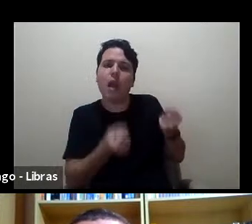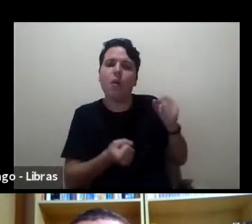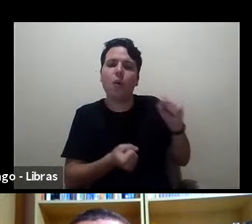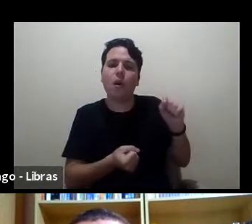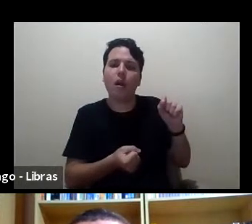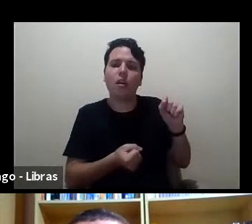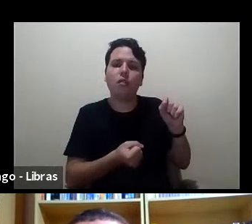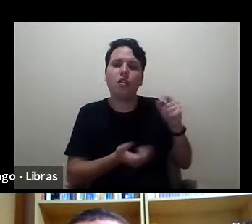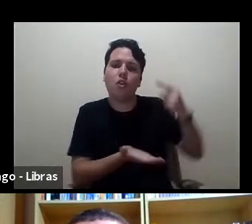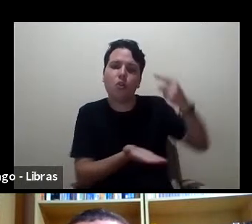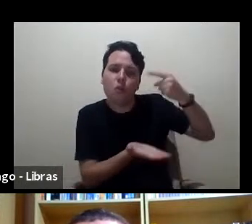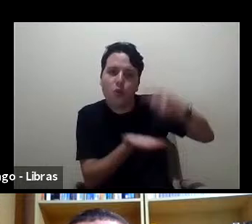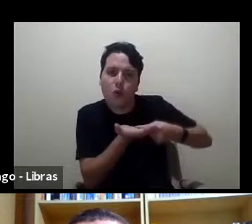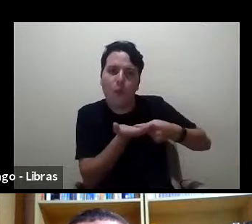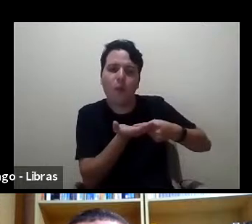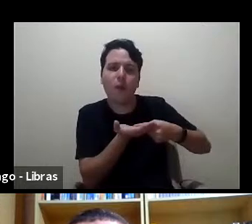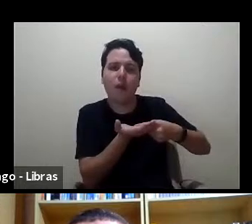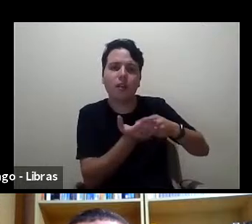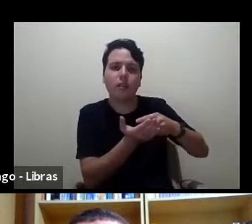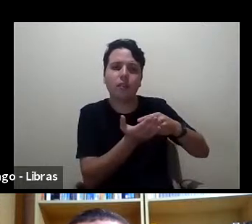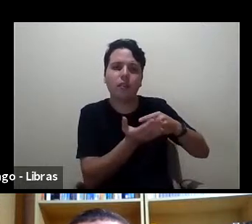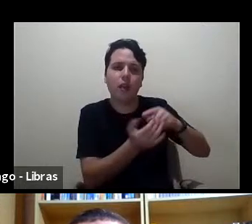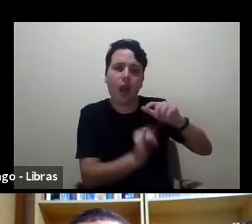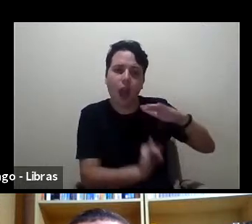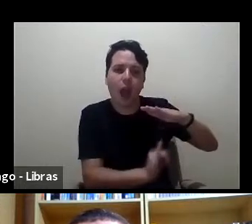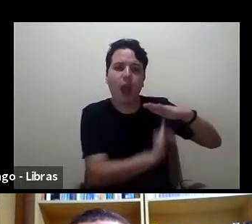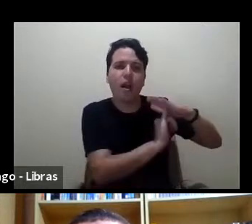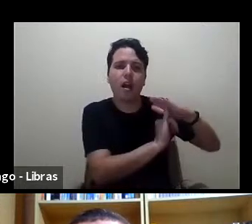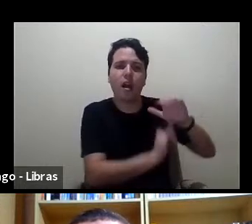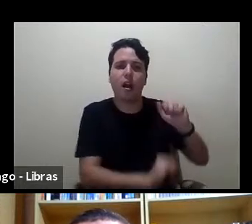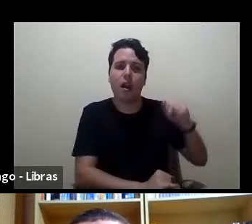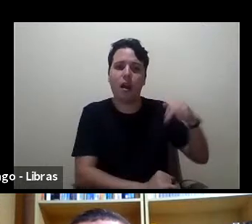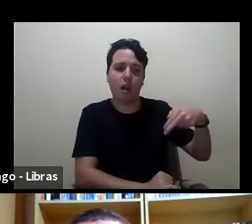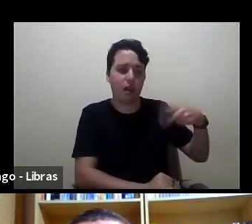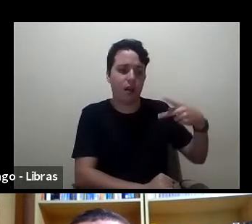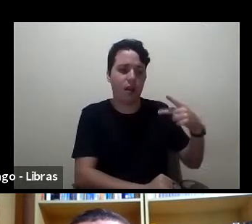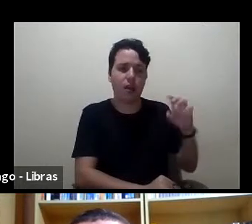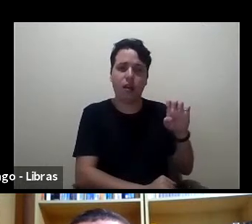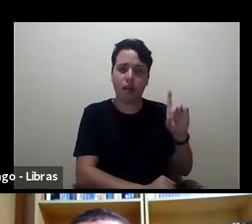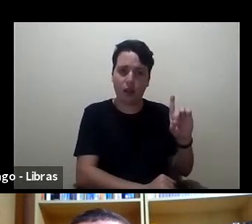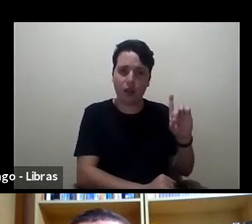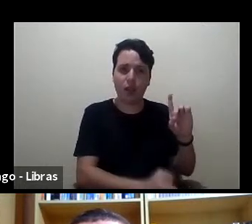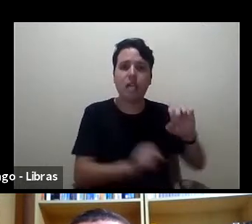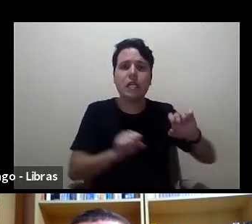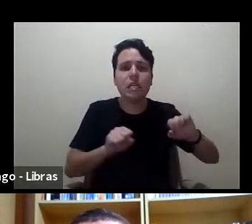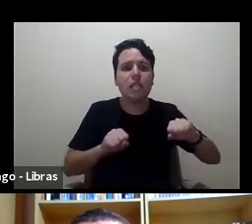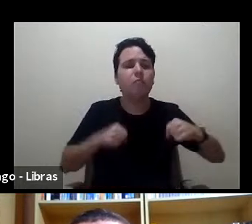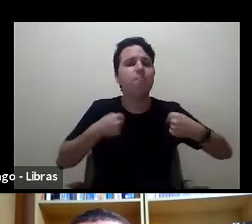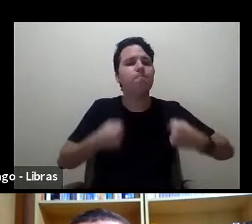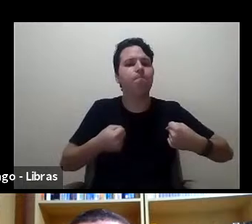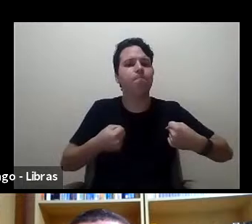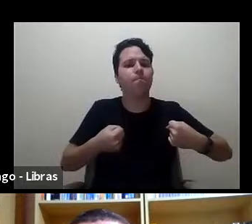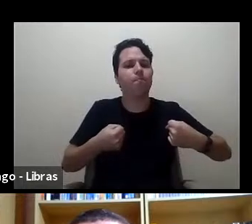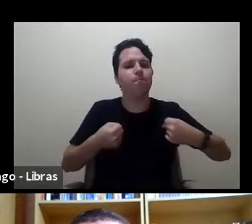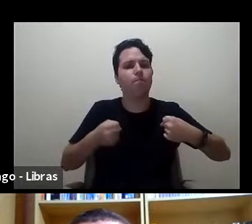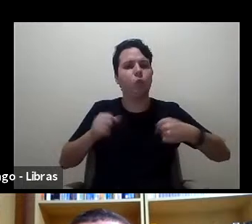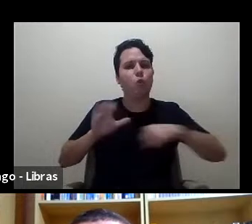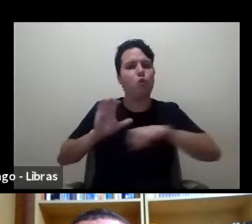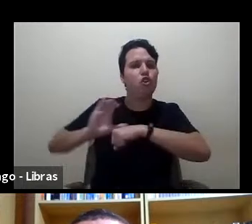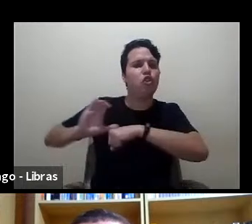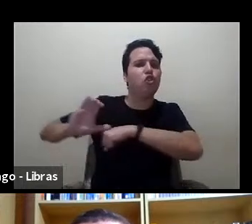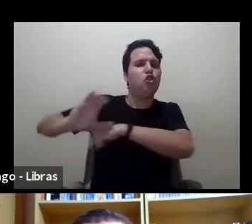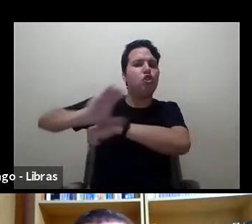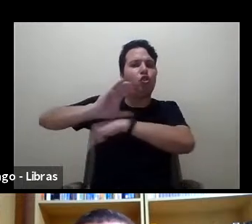instituição da Amped com a defensa da do colegiado deste